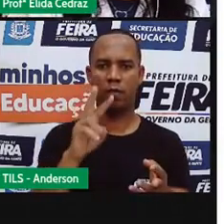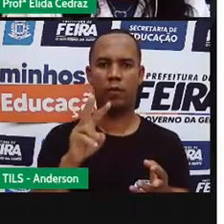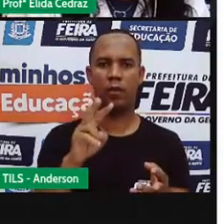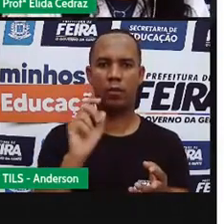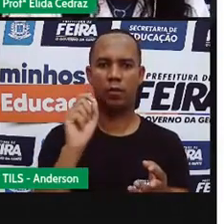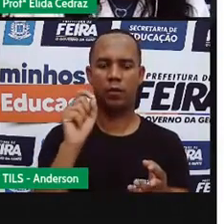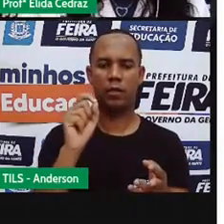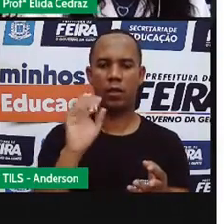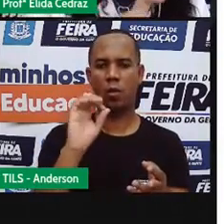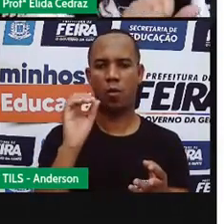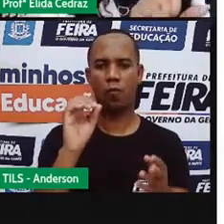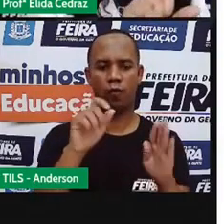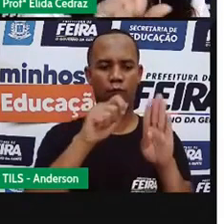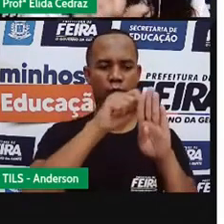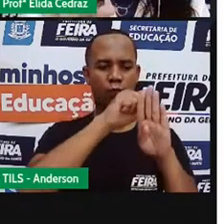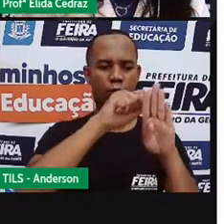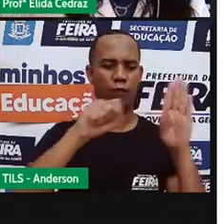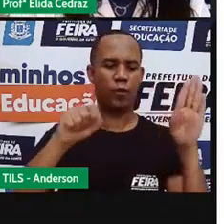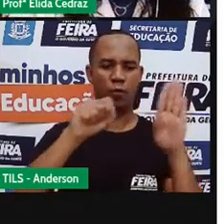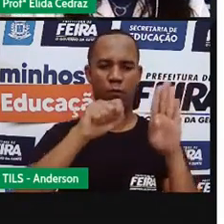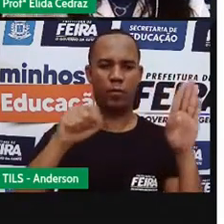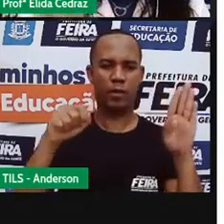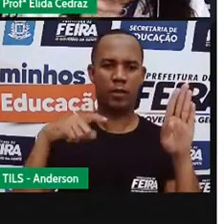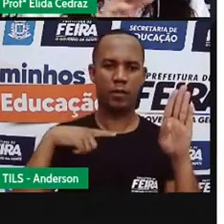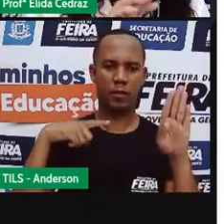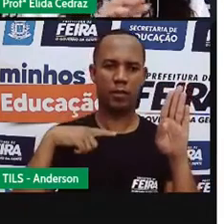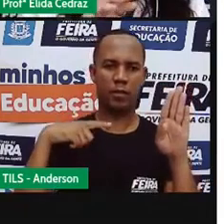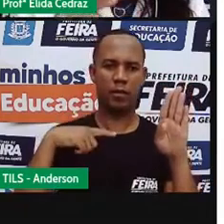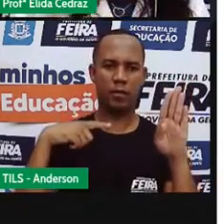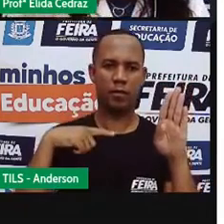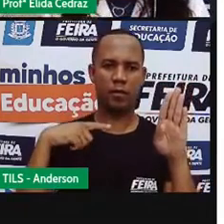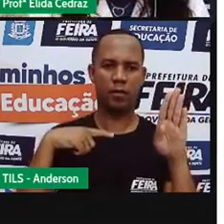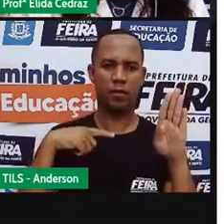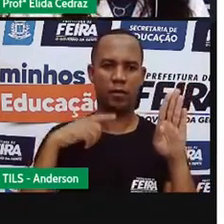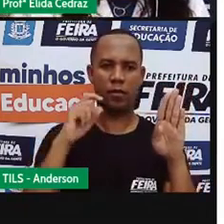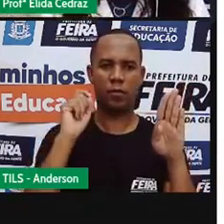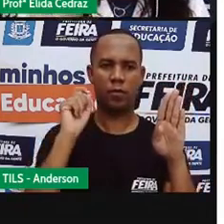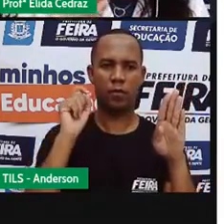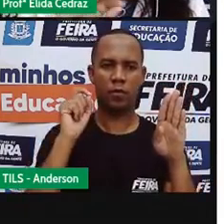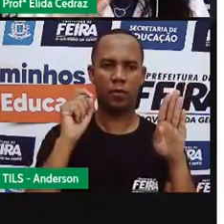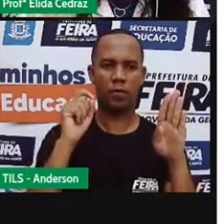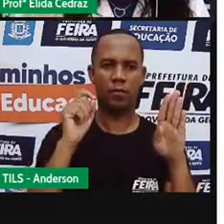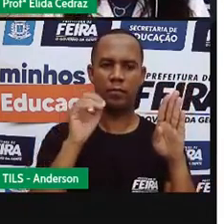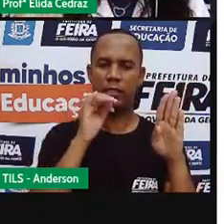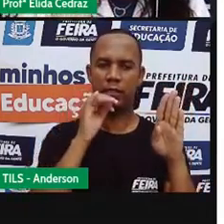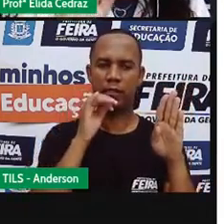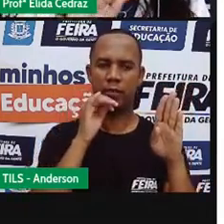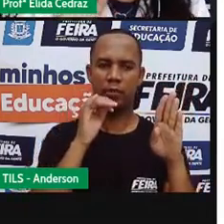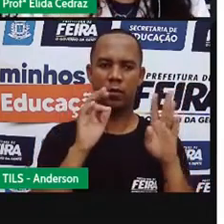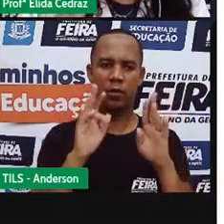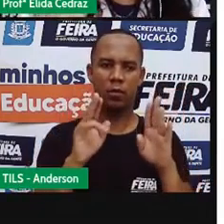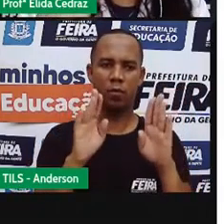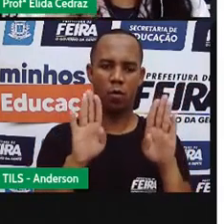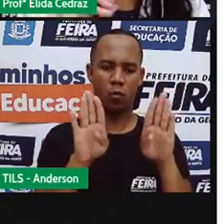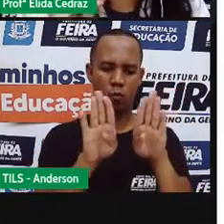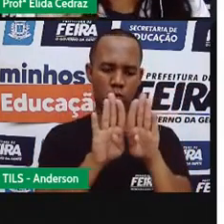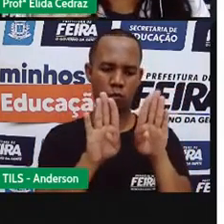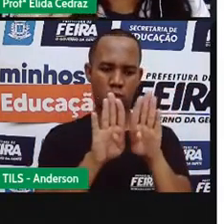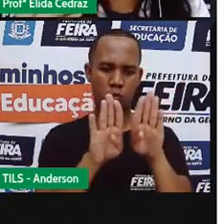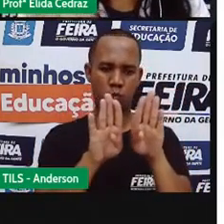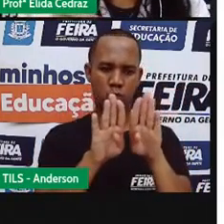né? O filme. E ele tem, assim, graus de